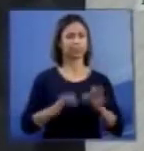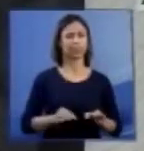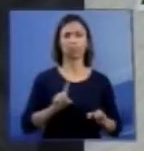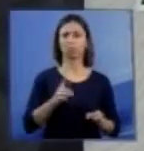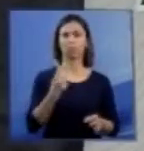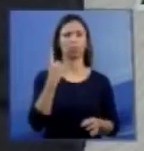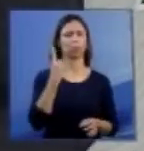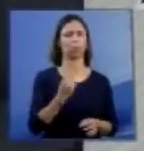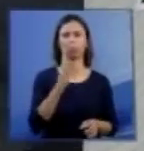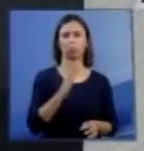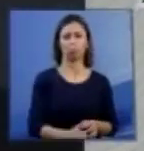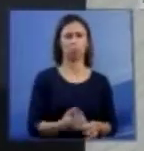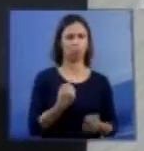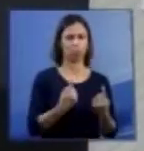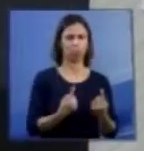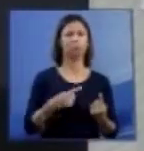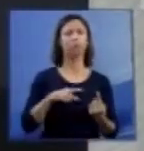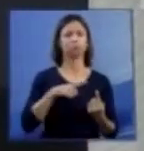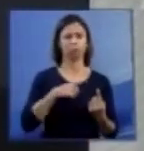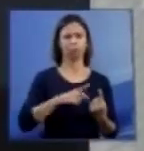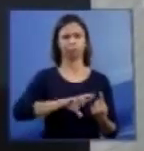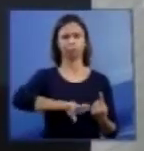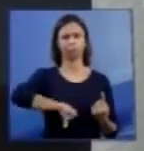a única. Existem outras.